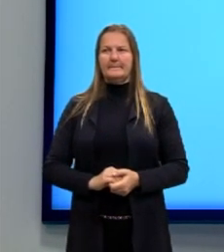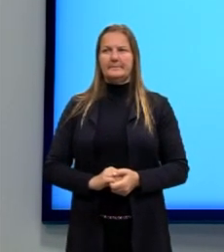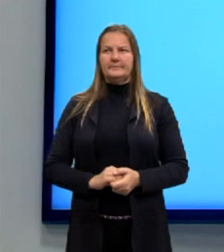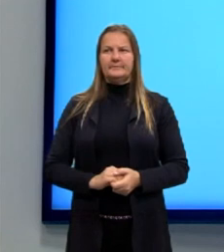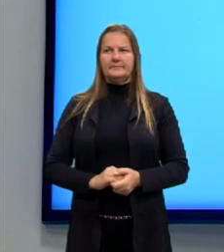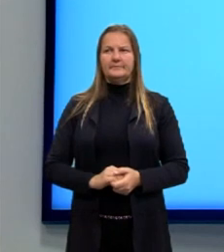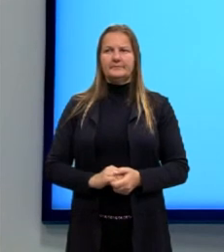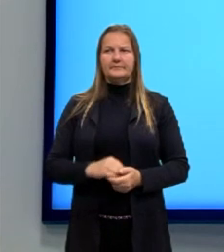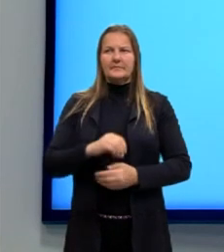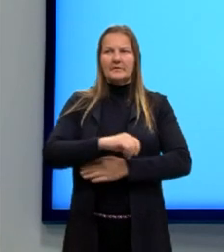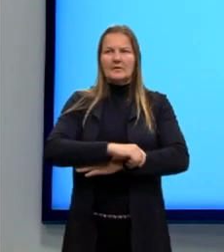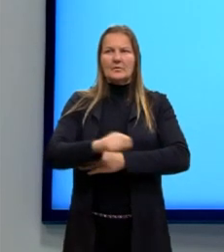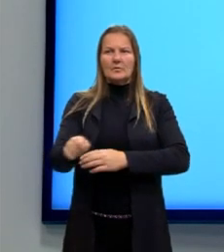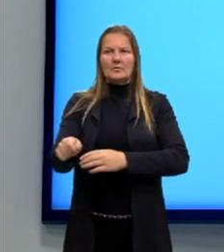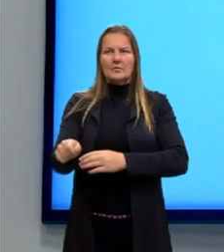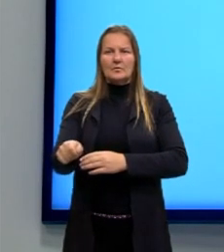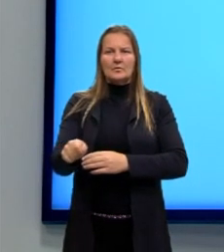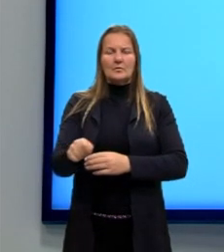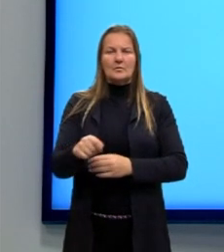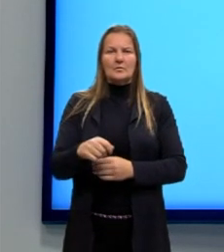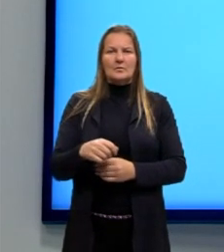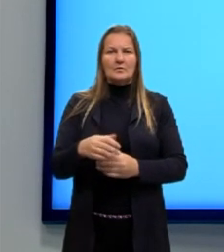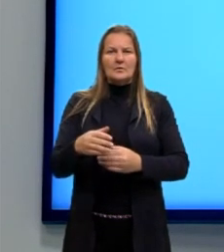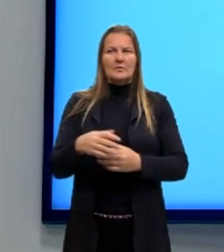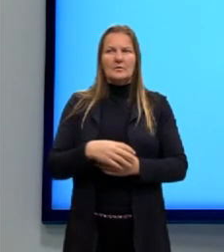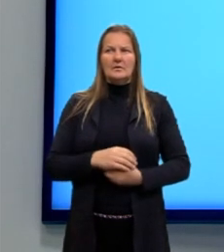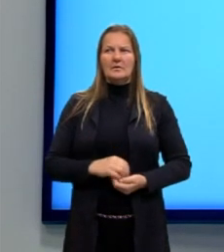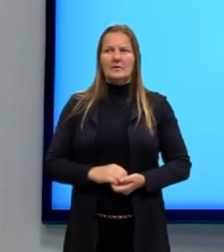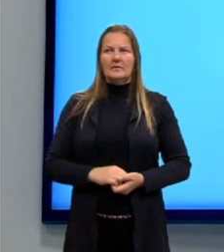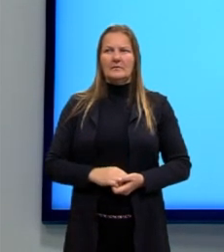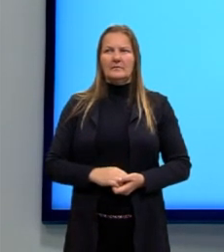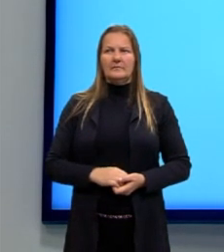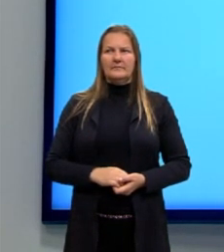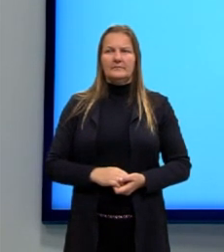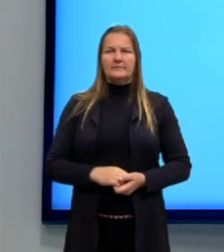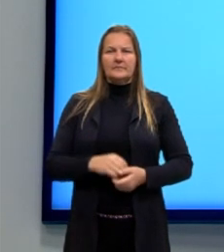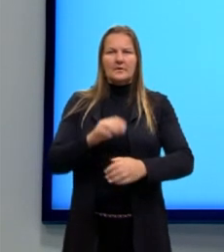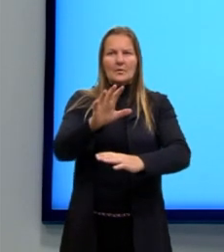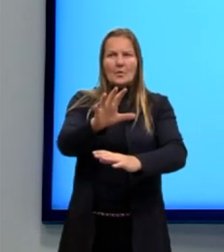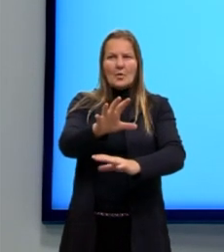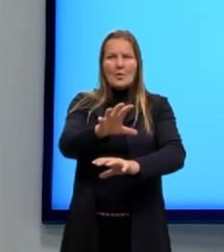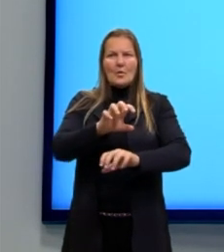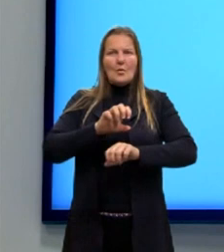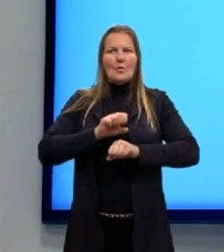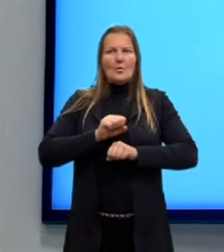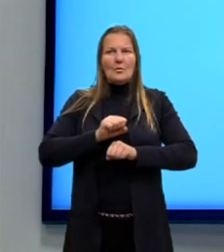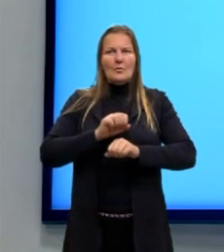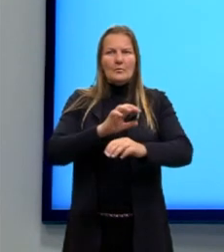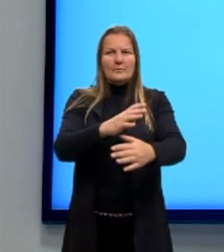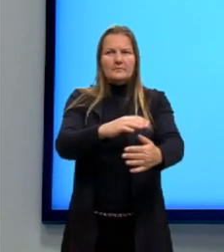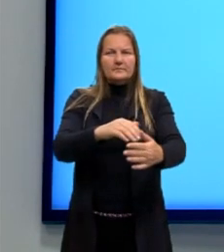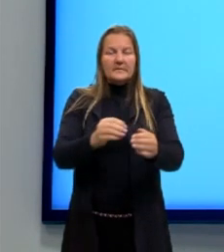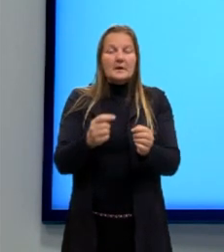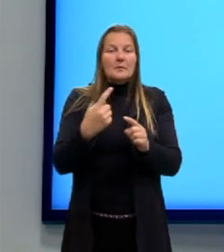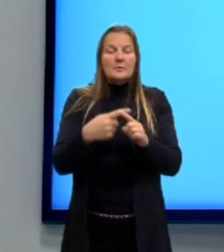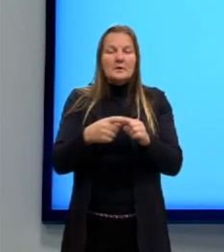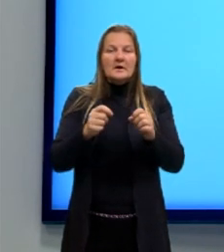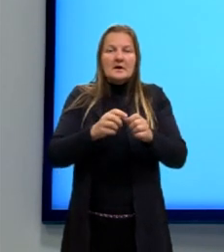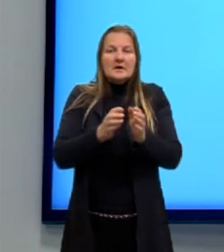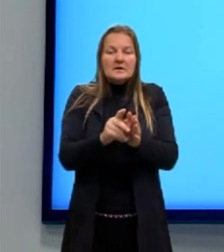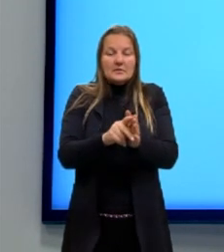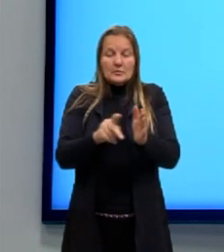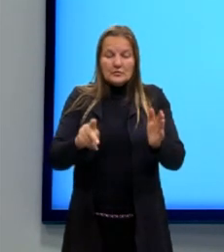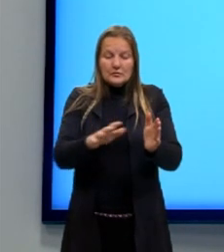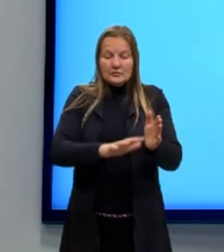No fechar a porta, a cortina voou para aquele lado, para dentro, porque sobrou esse espaço. Então, as